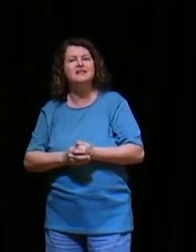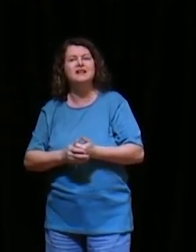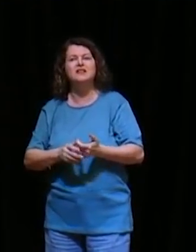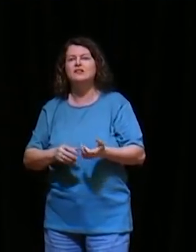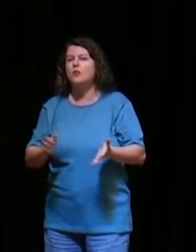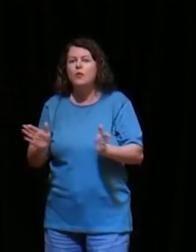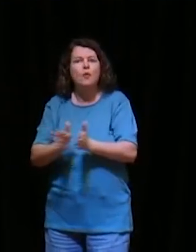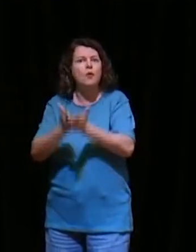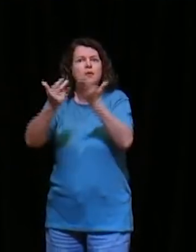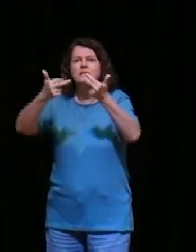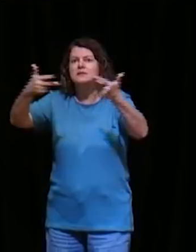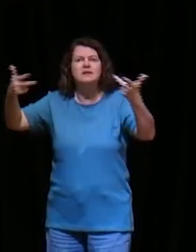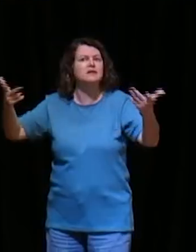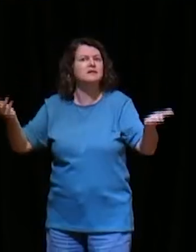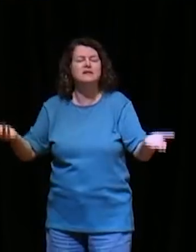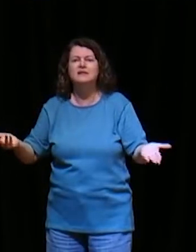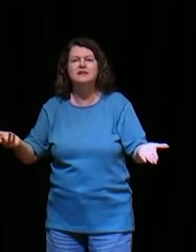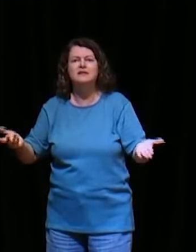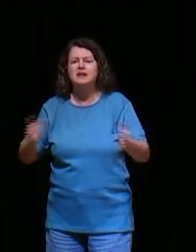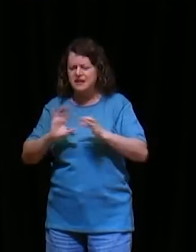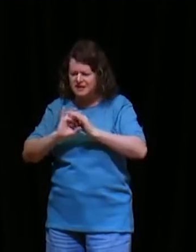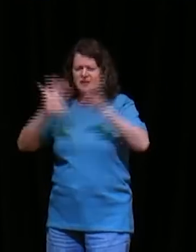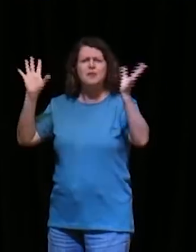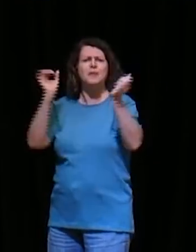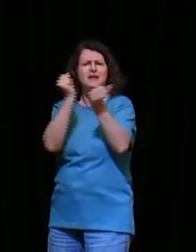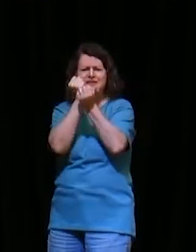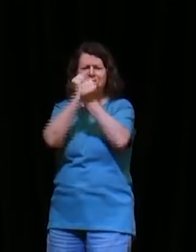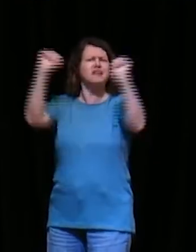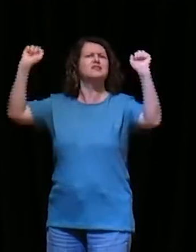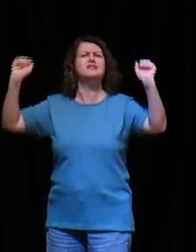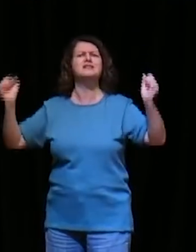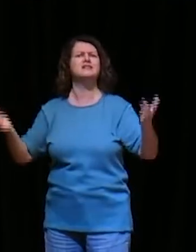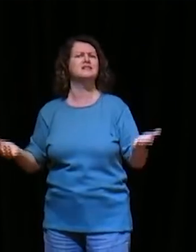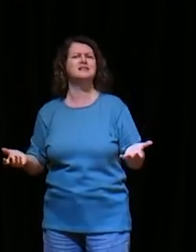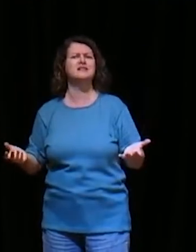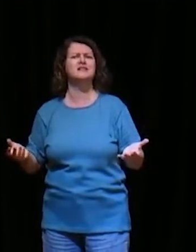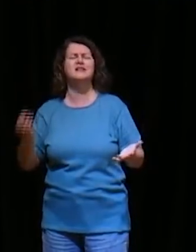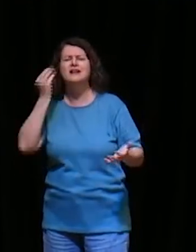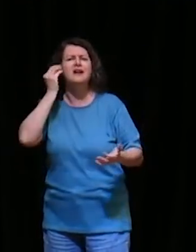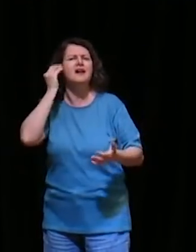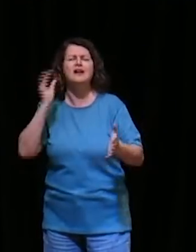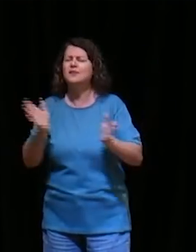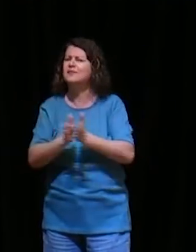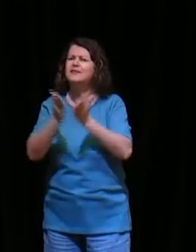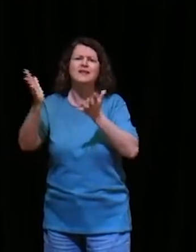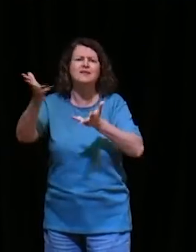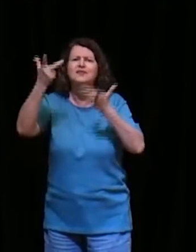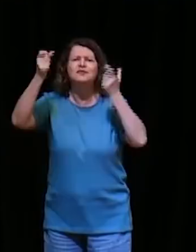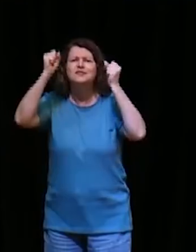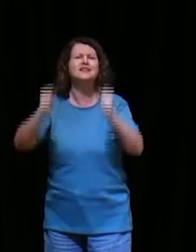experimenta, são libertações, que a experimenta, de uma maneira assim, tão poderosa,